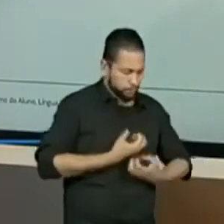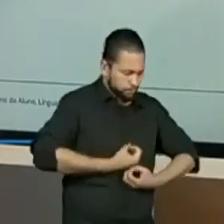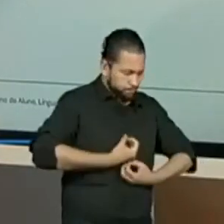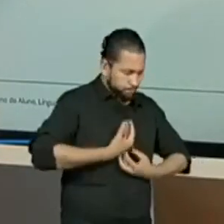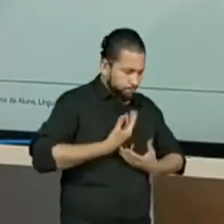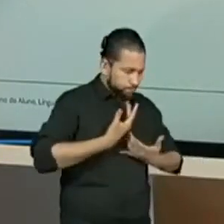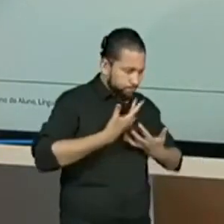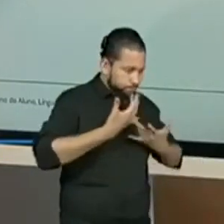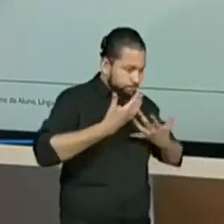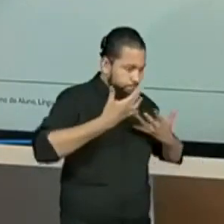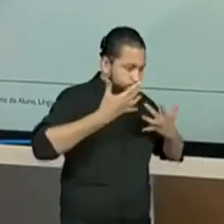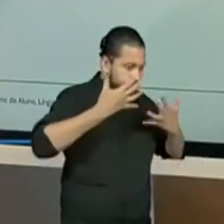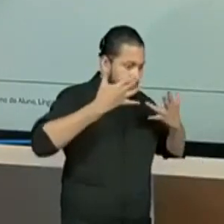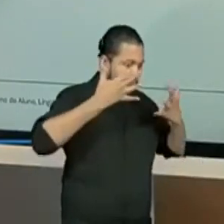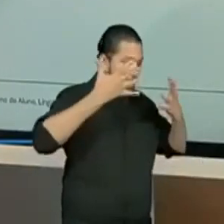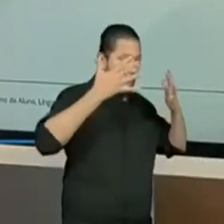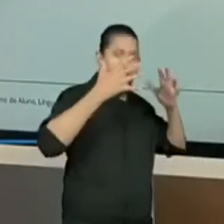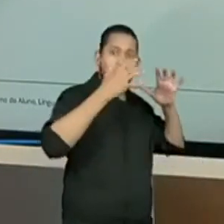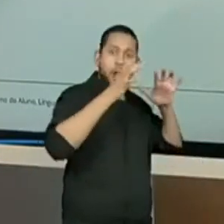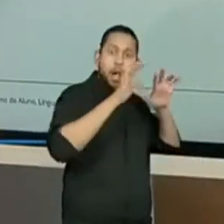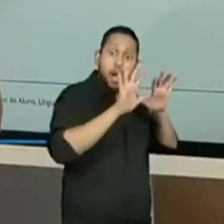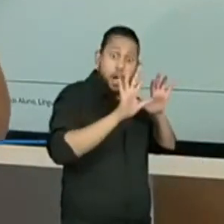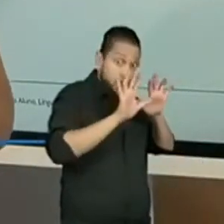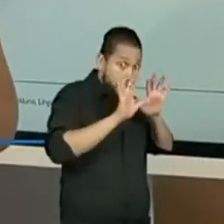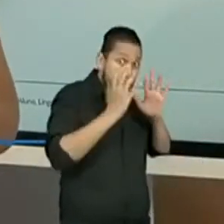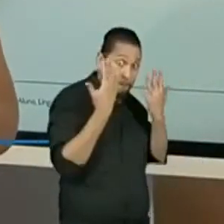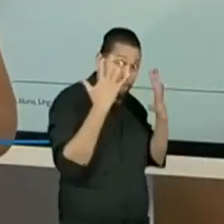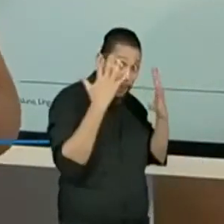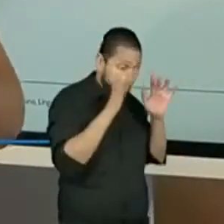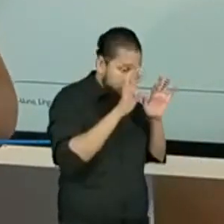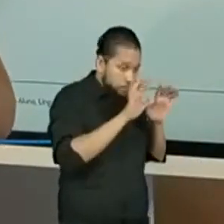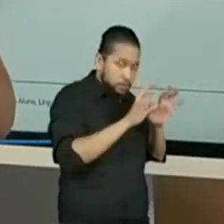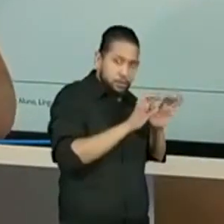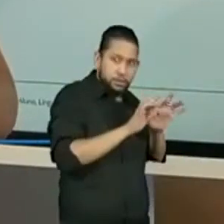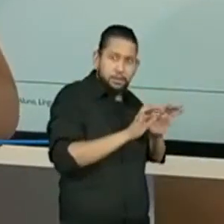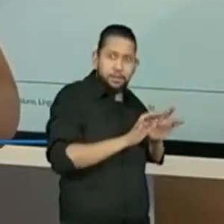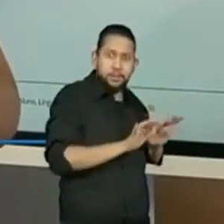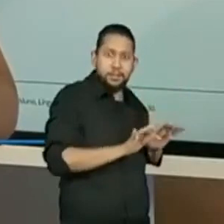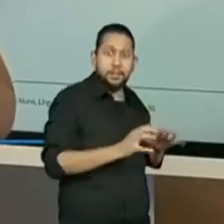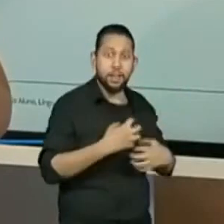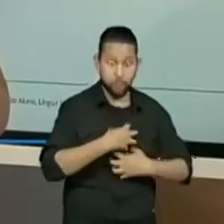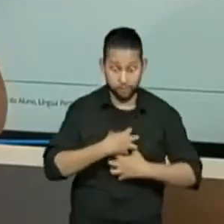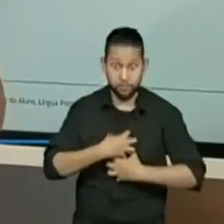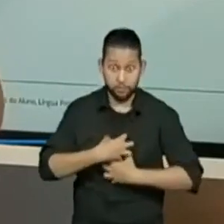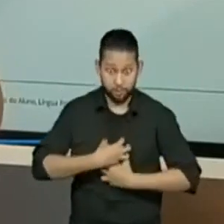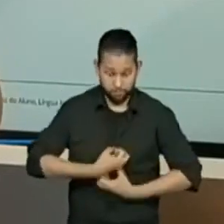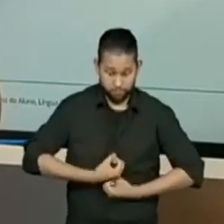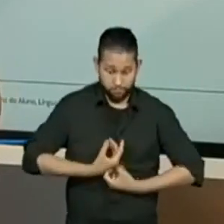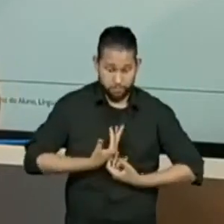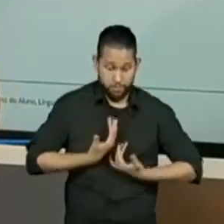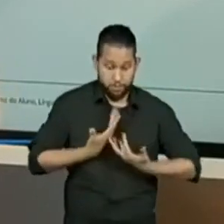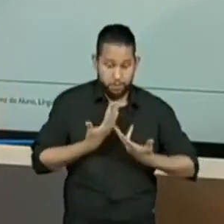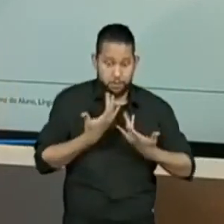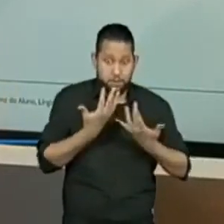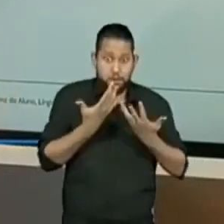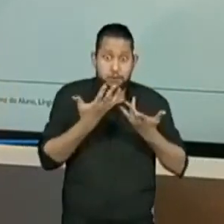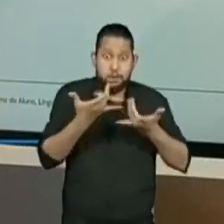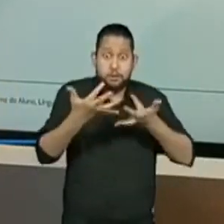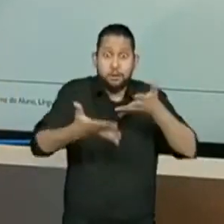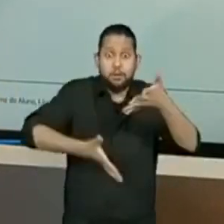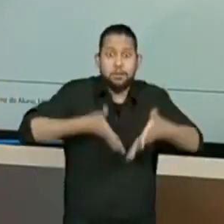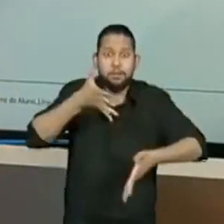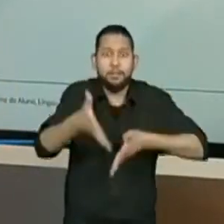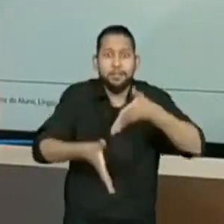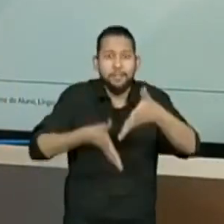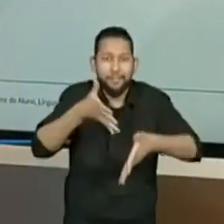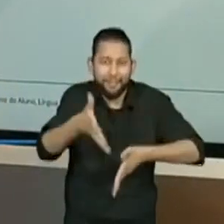ou na sua fala, exatamente, a todo aquele sentimento que foi vivenciado. E aí, aquele